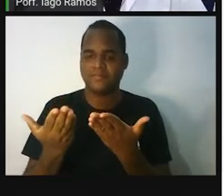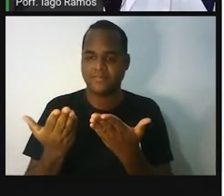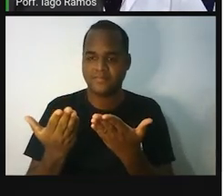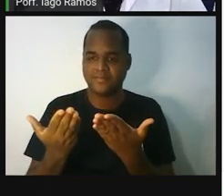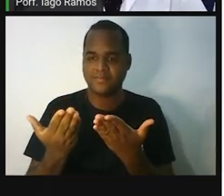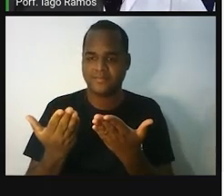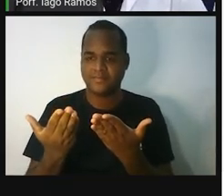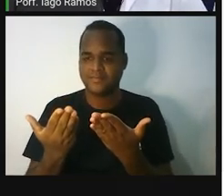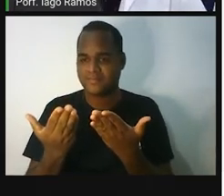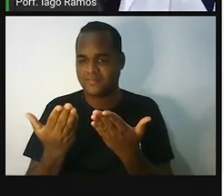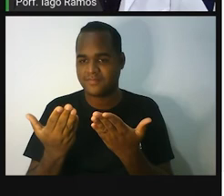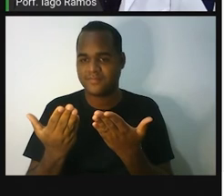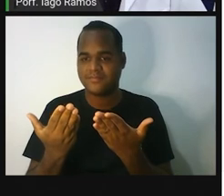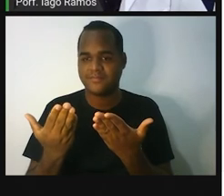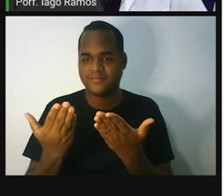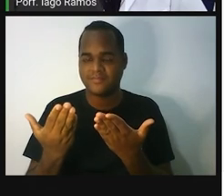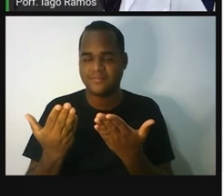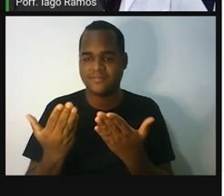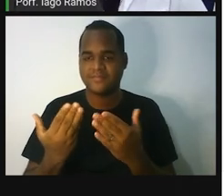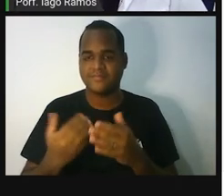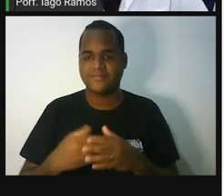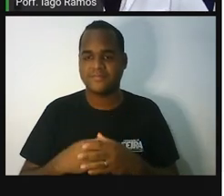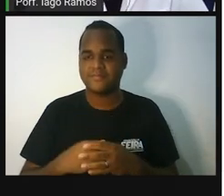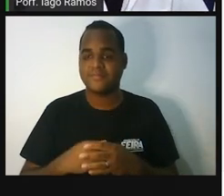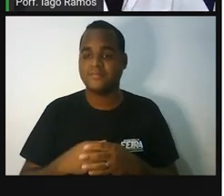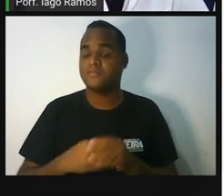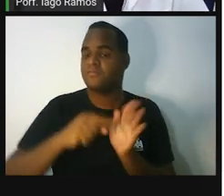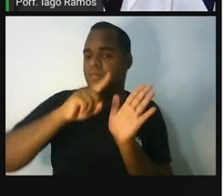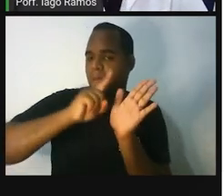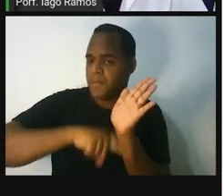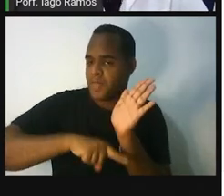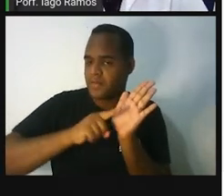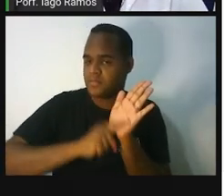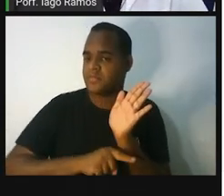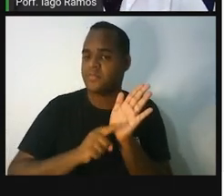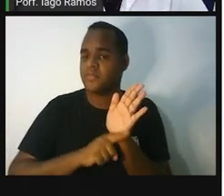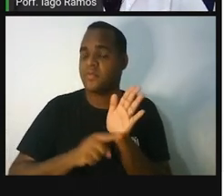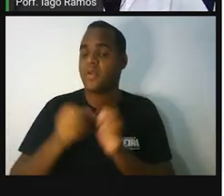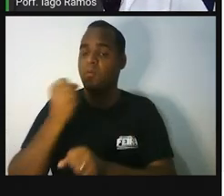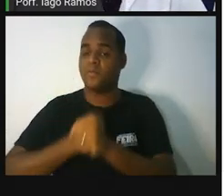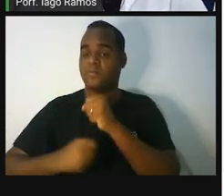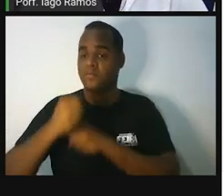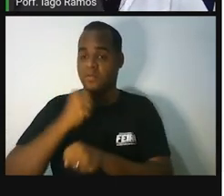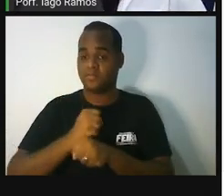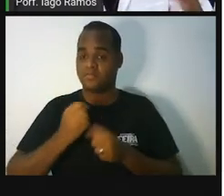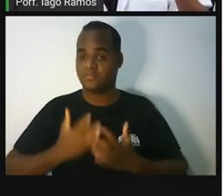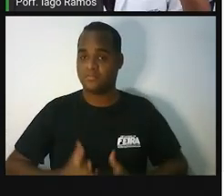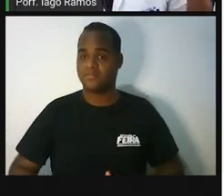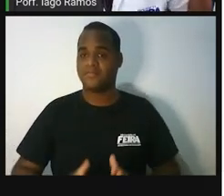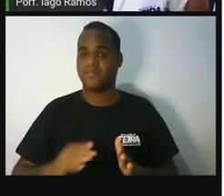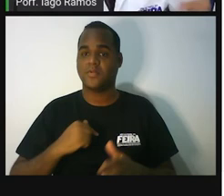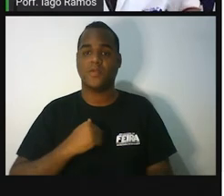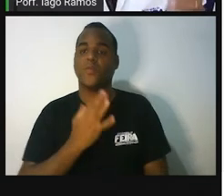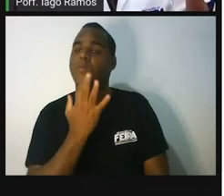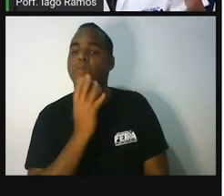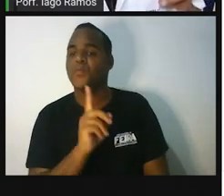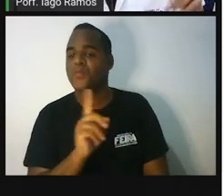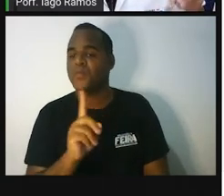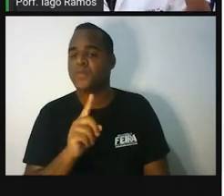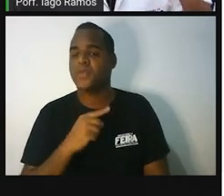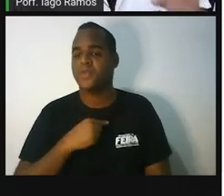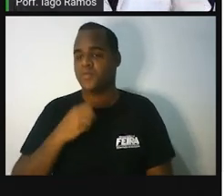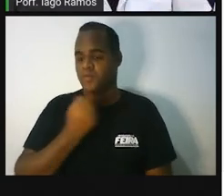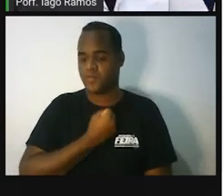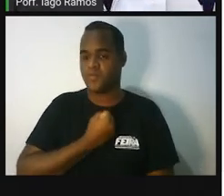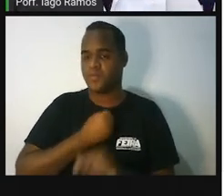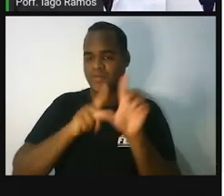Peguei errado. 1021. Menos o ano que a pessoa nasceu, que você não conhece. A gente